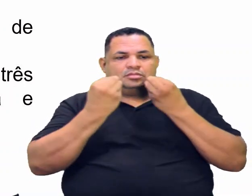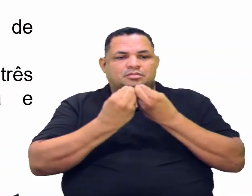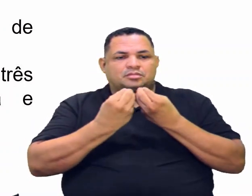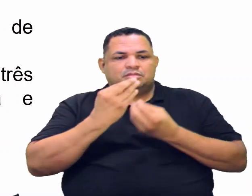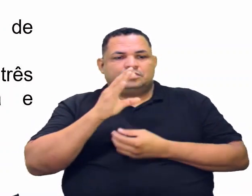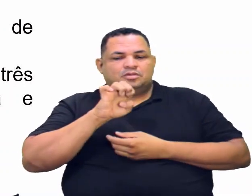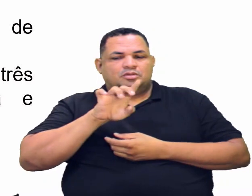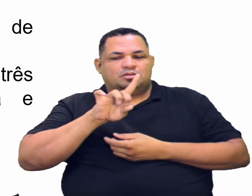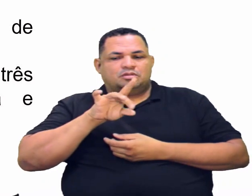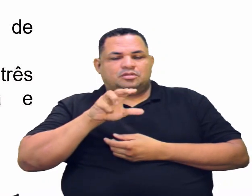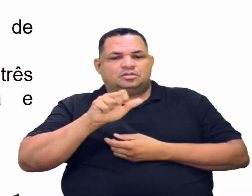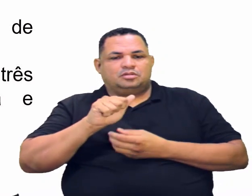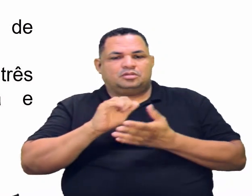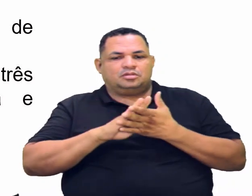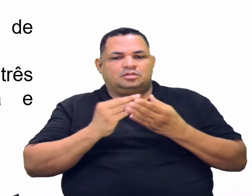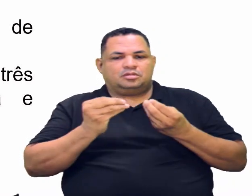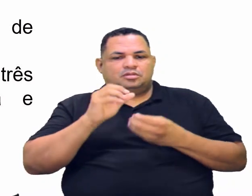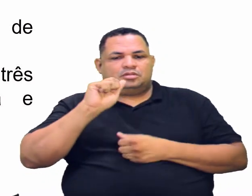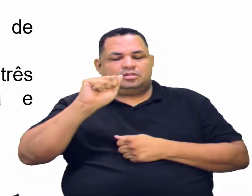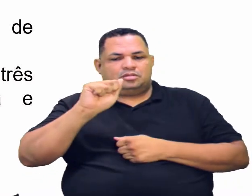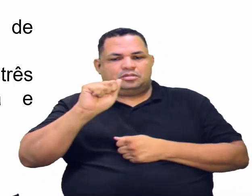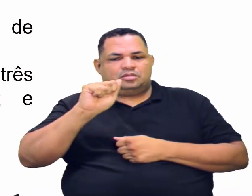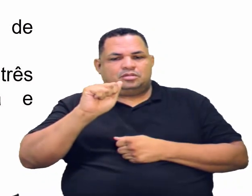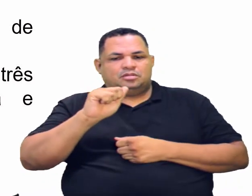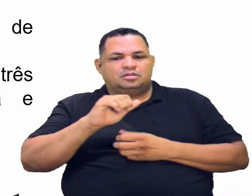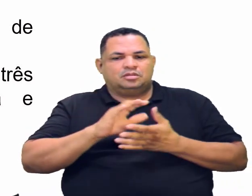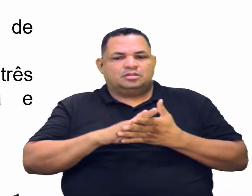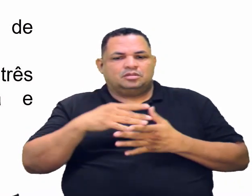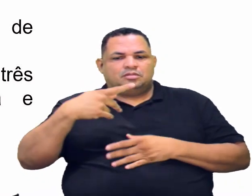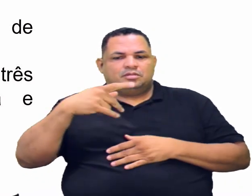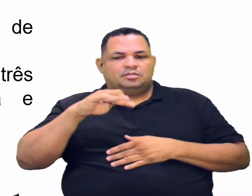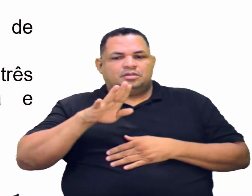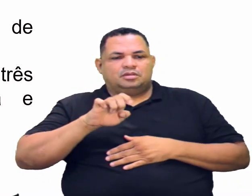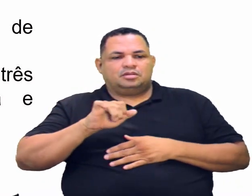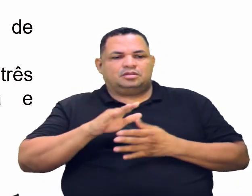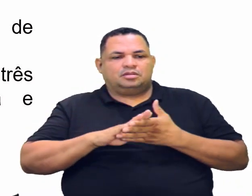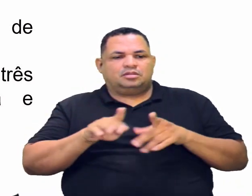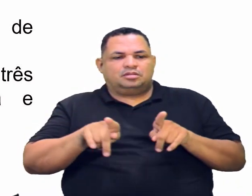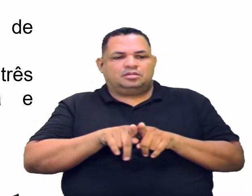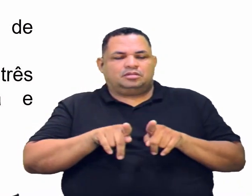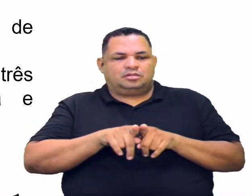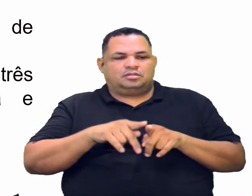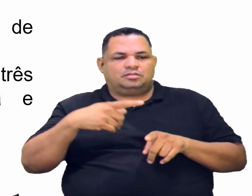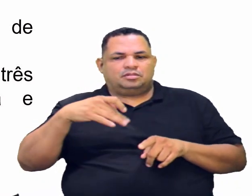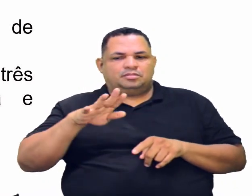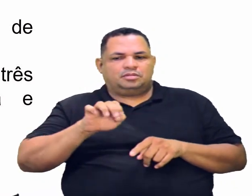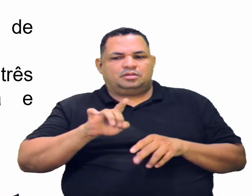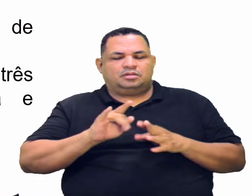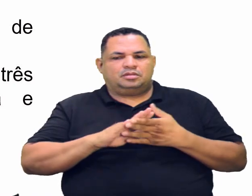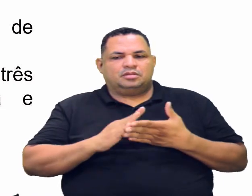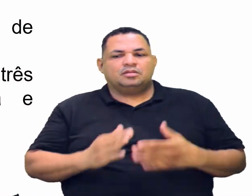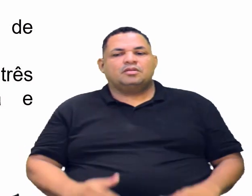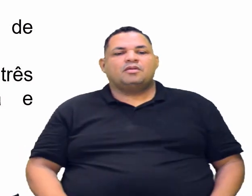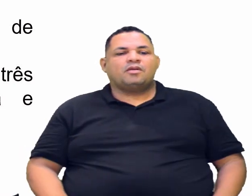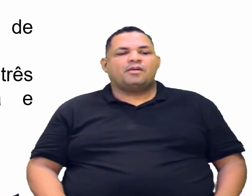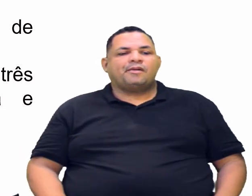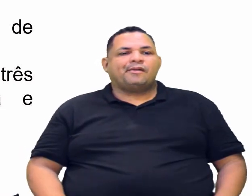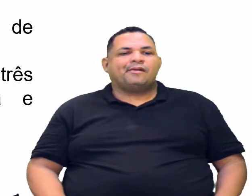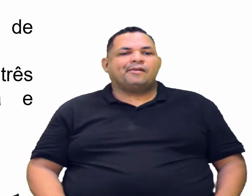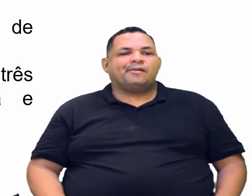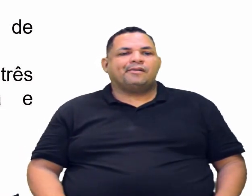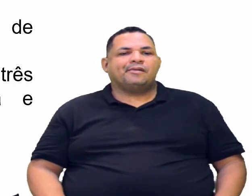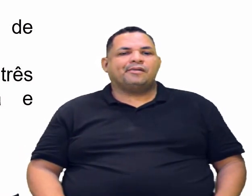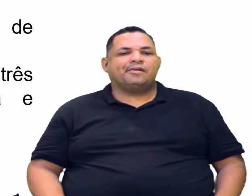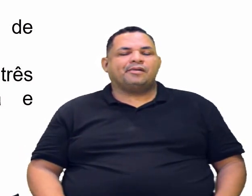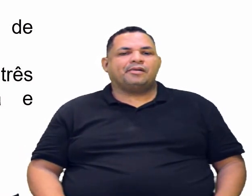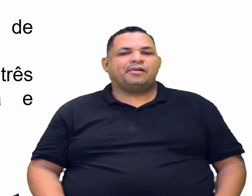orgânicas. Na substância A, na propanona e no propanal. Na substância A não pode, gente.